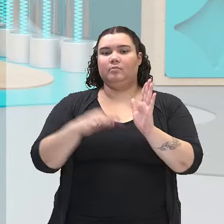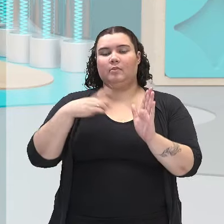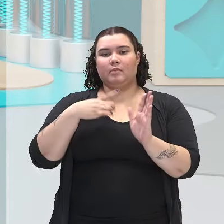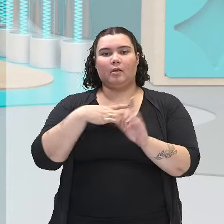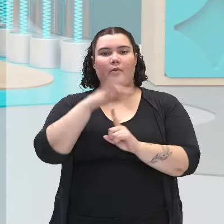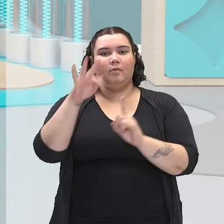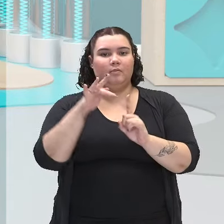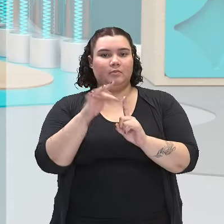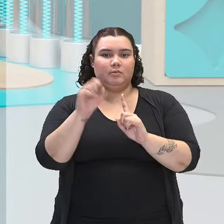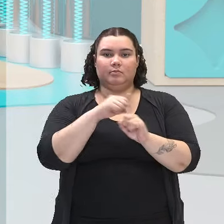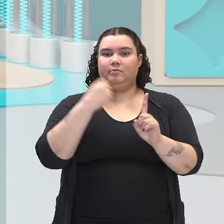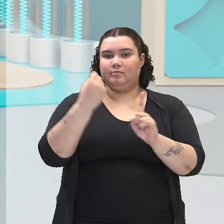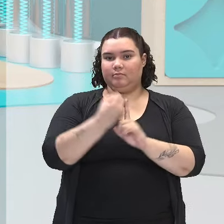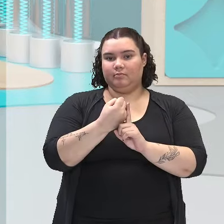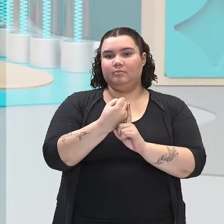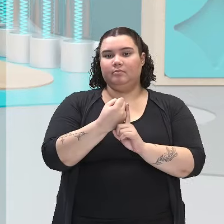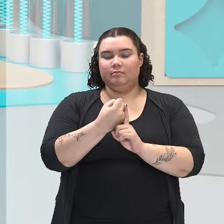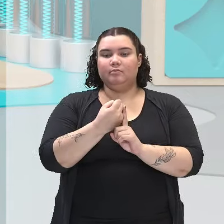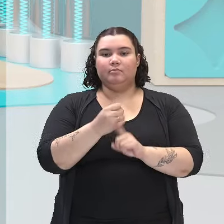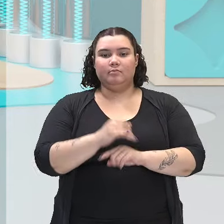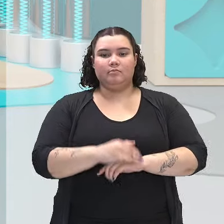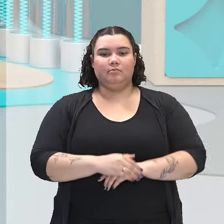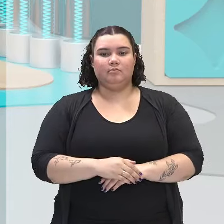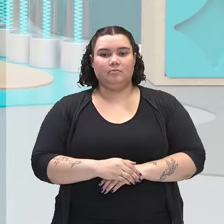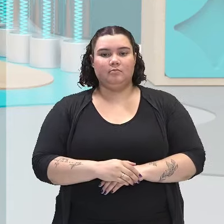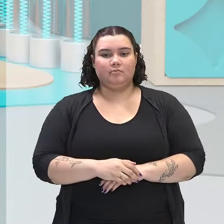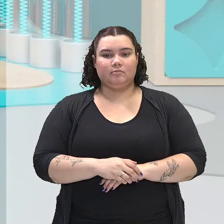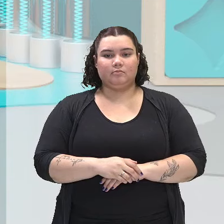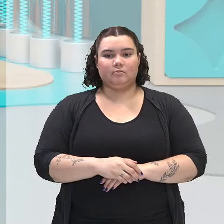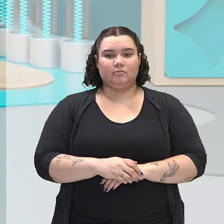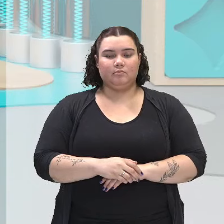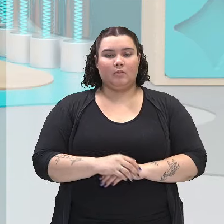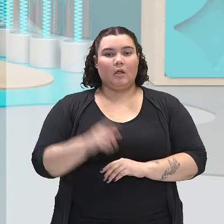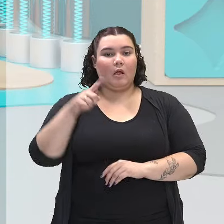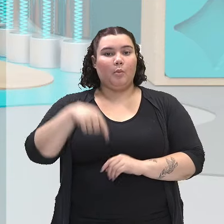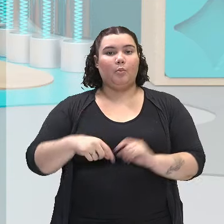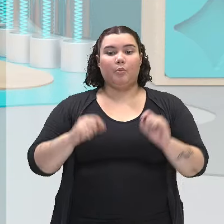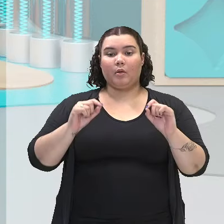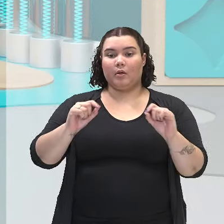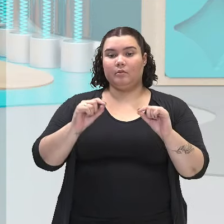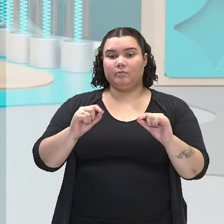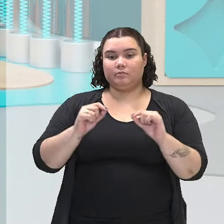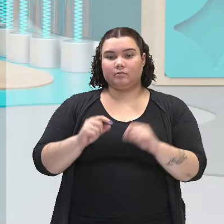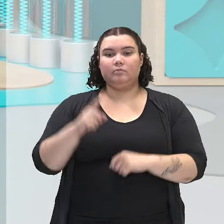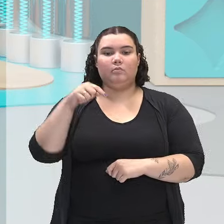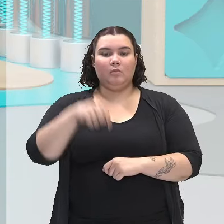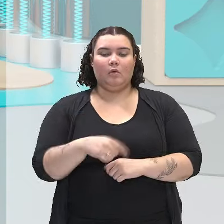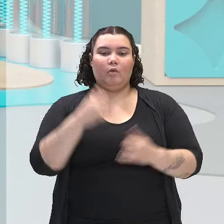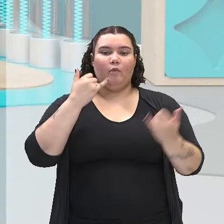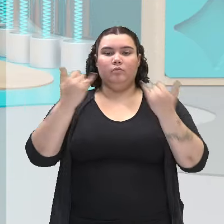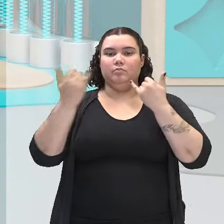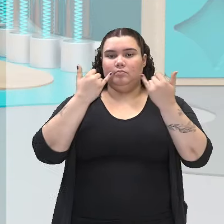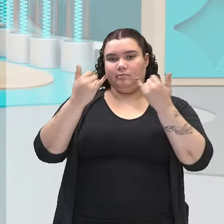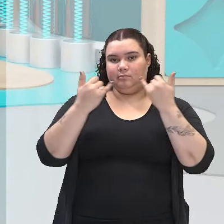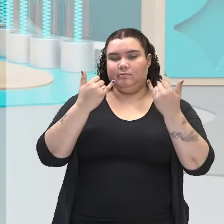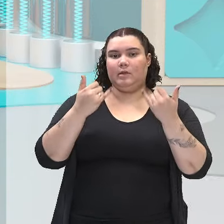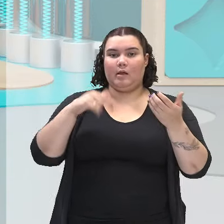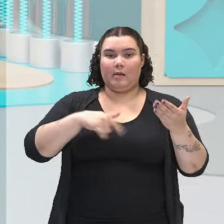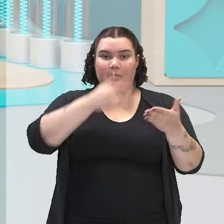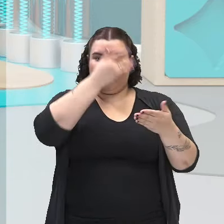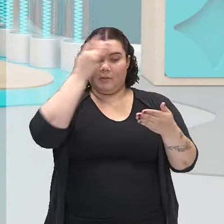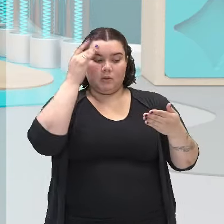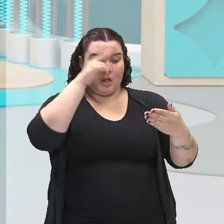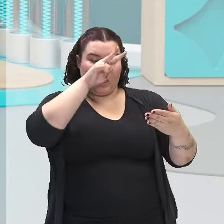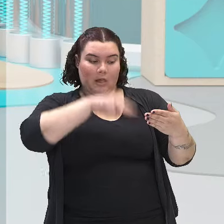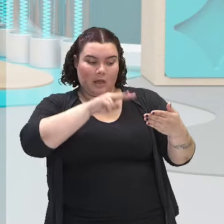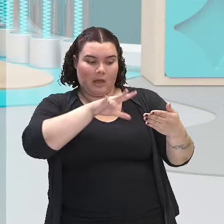função social, a função social justamente de passar uma informação e quem